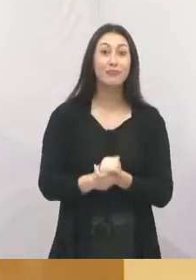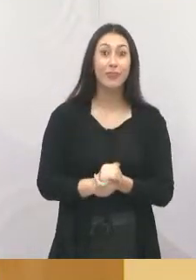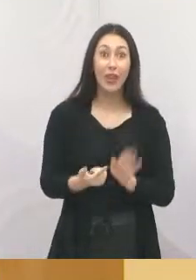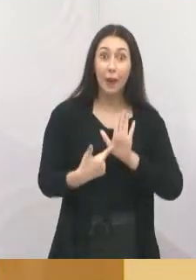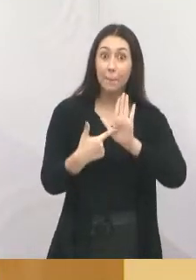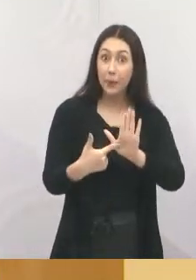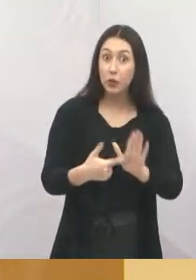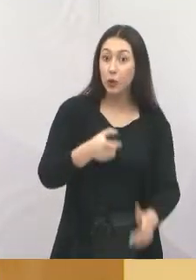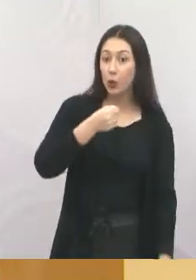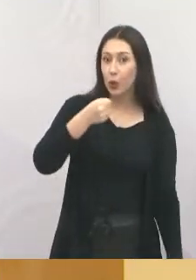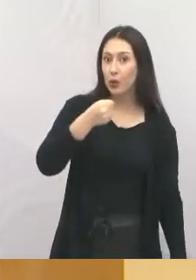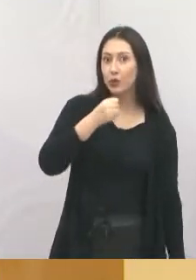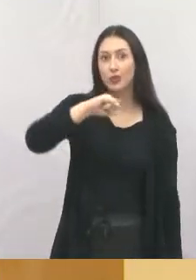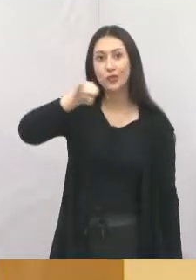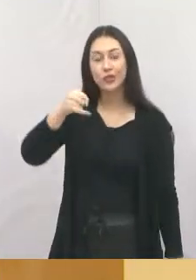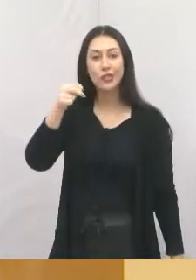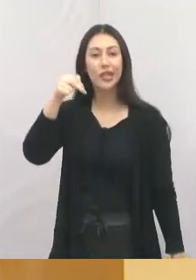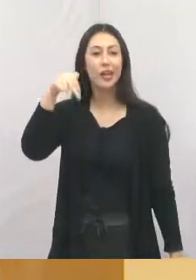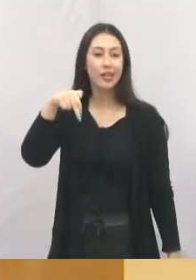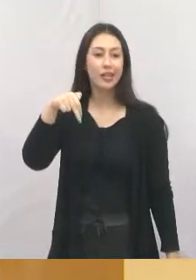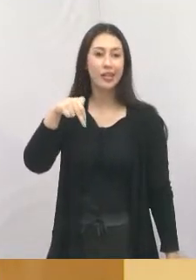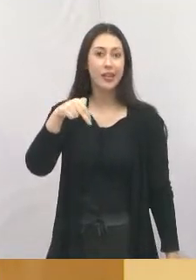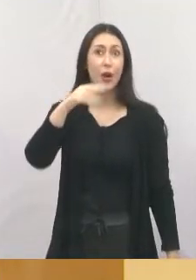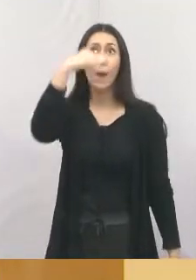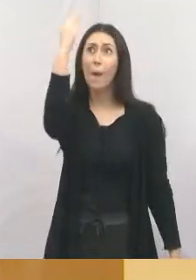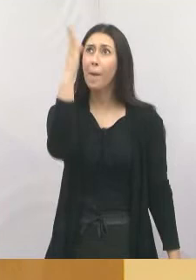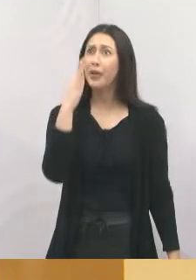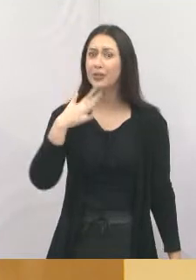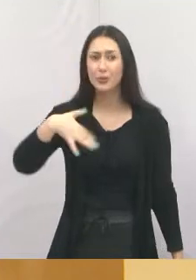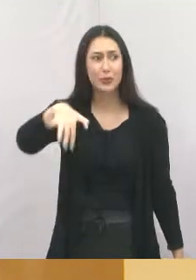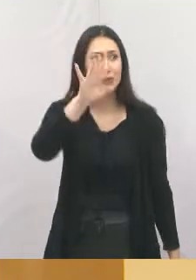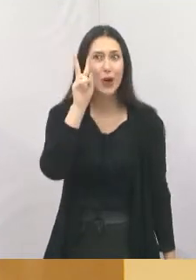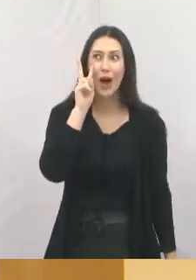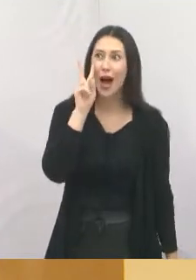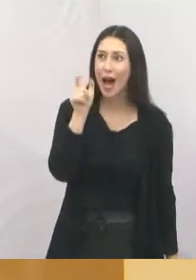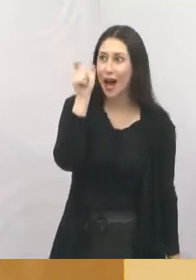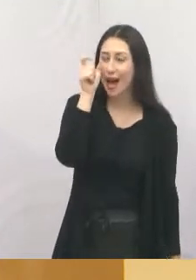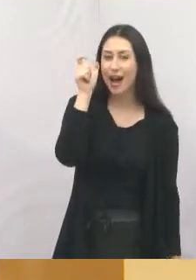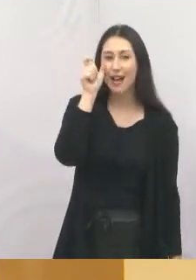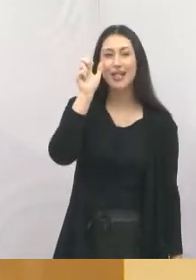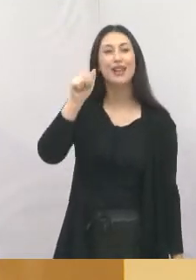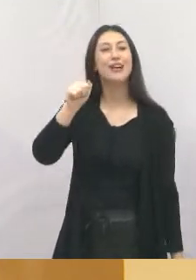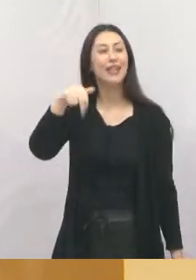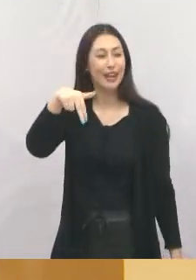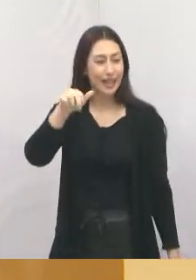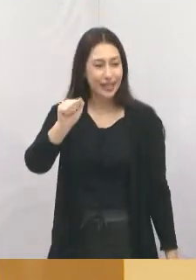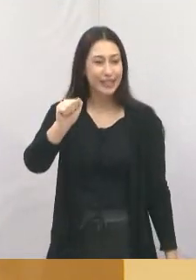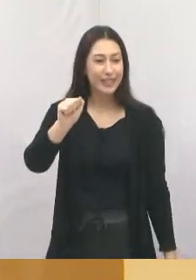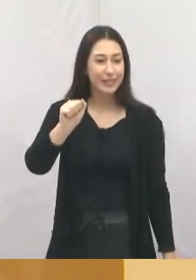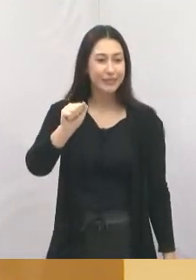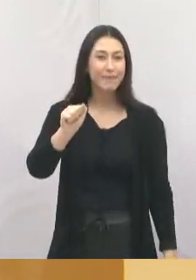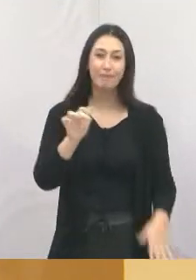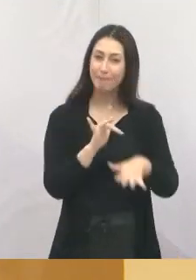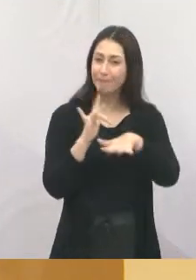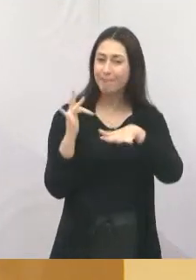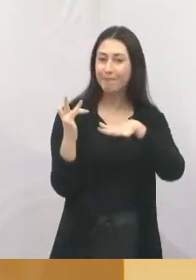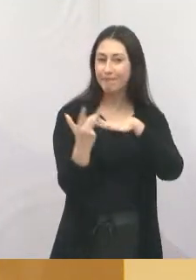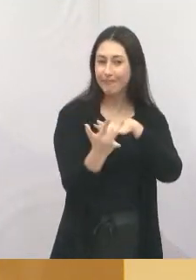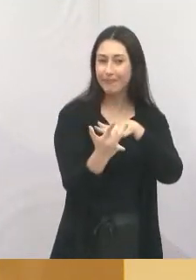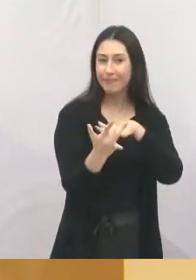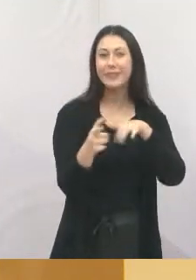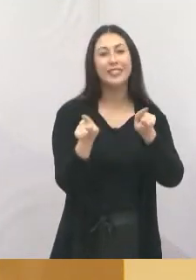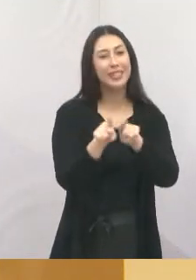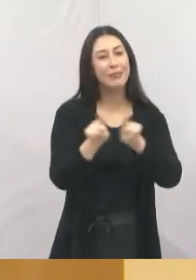jornal nacional. Então, o Brasil inteiro pode ver a Ana Cristina nas redes, não